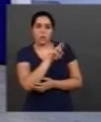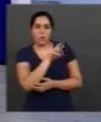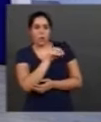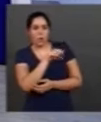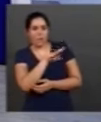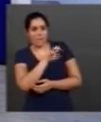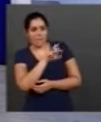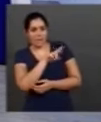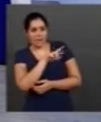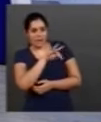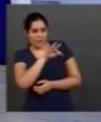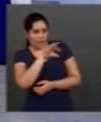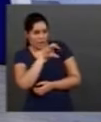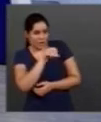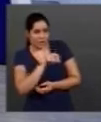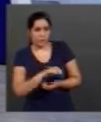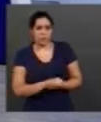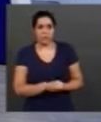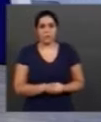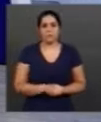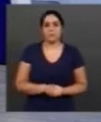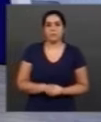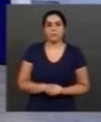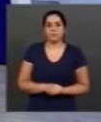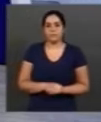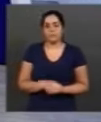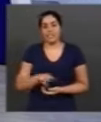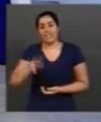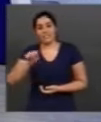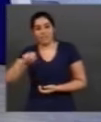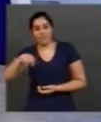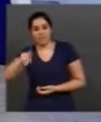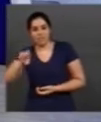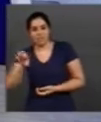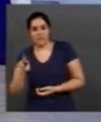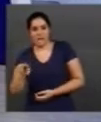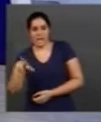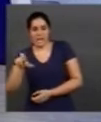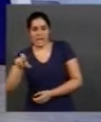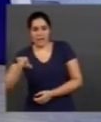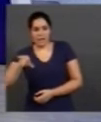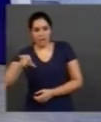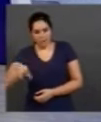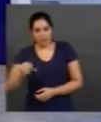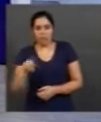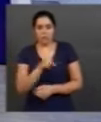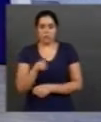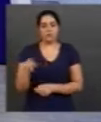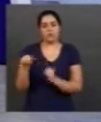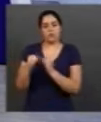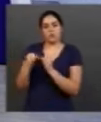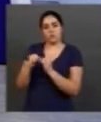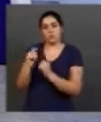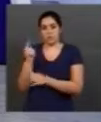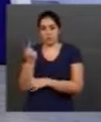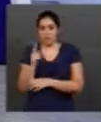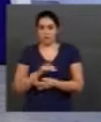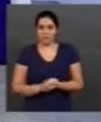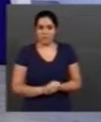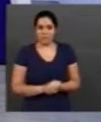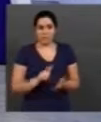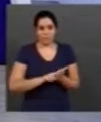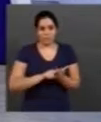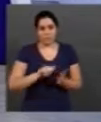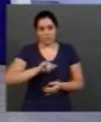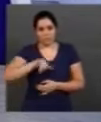Atarazzi e Wanderlei Ferreira, professor do Instituto de Geografia da UFO. O Jornal da UFO já